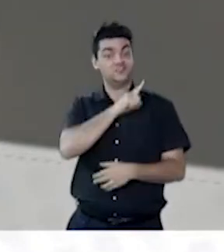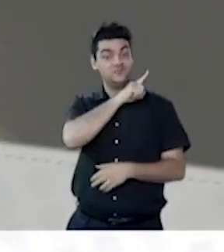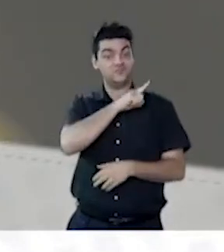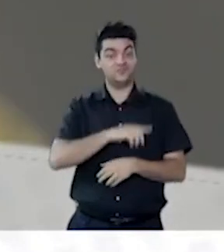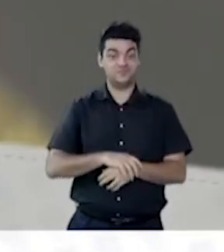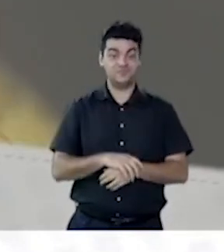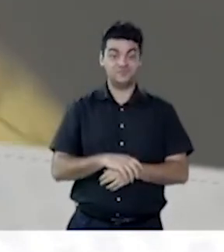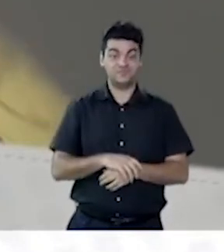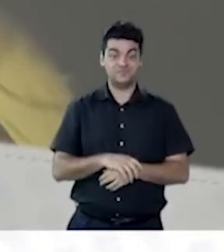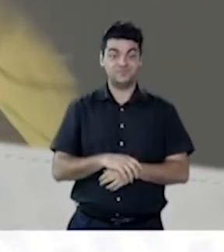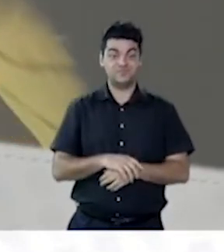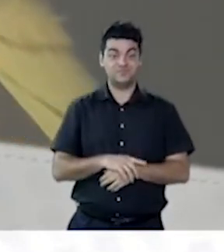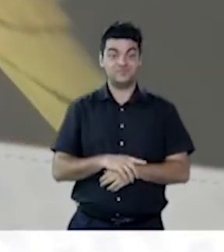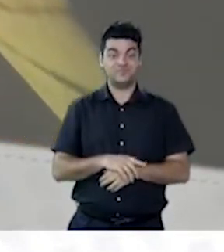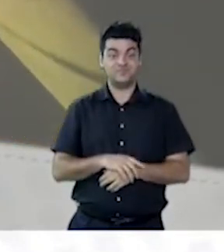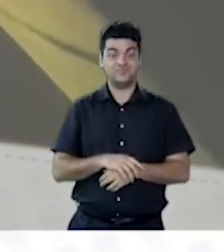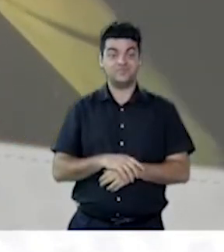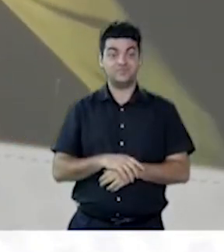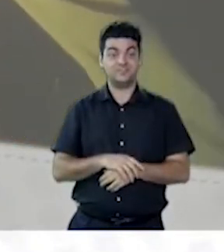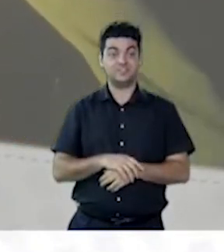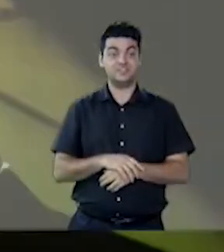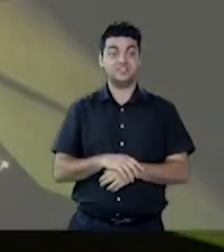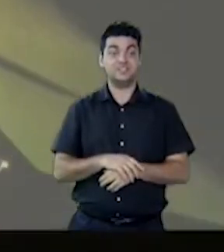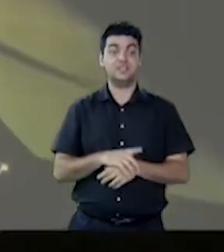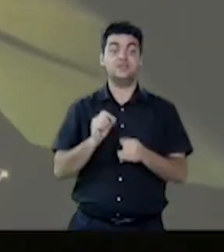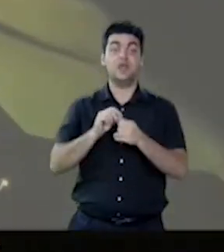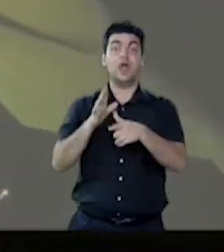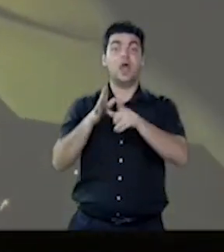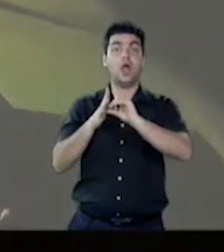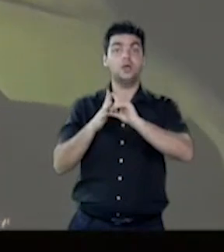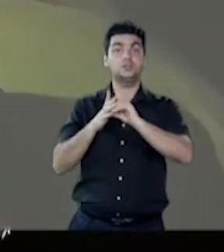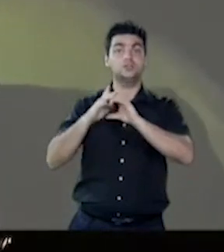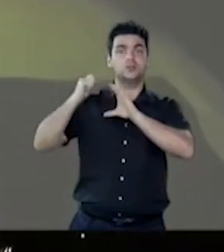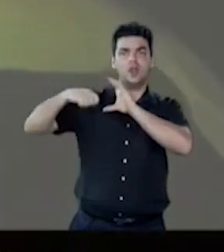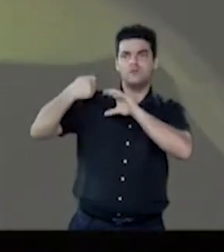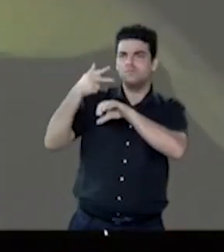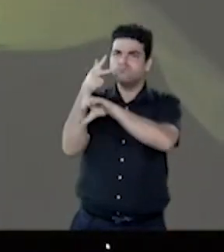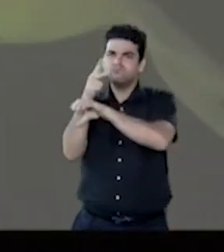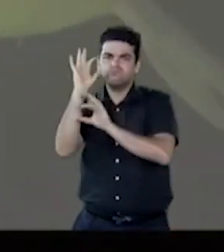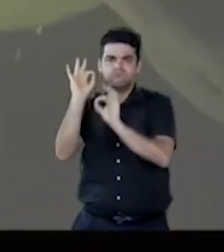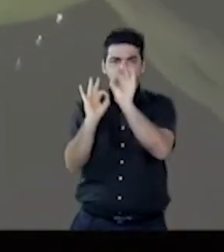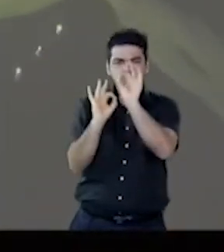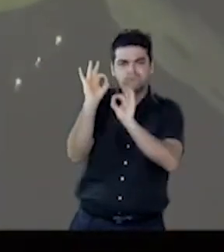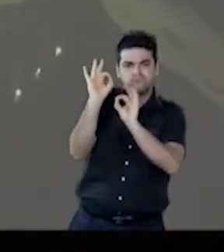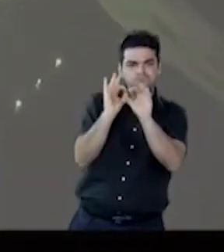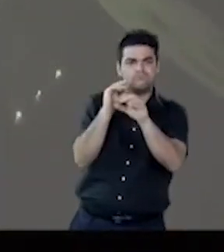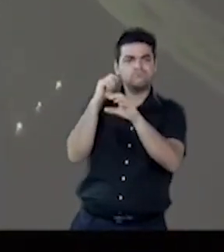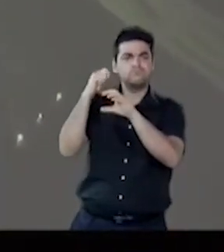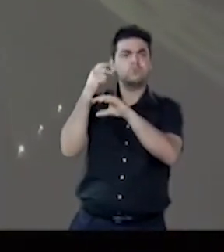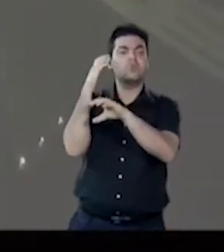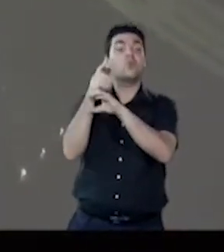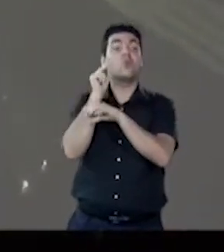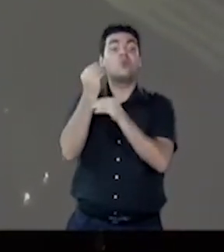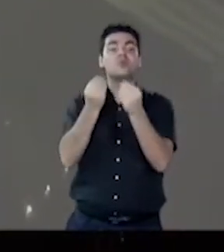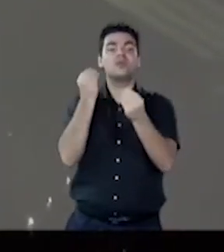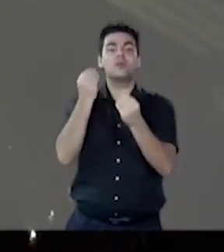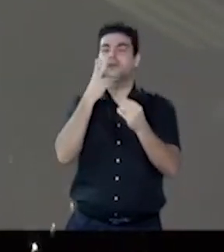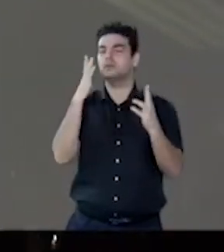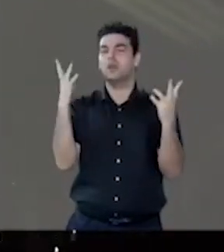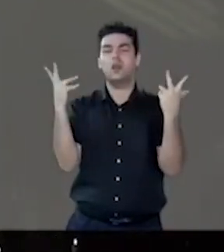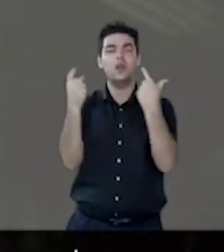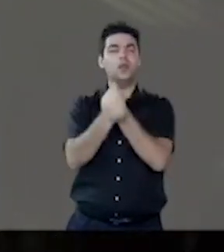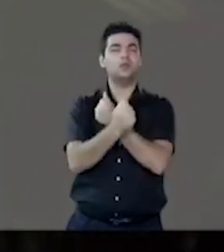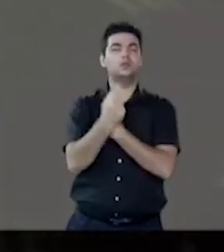agora temos imagens que foram gentilmente pré-gravadas que mostram esta maravilha do mundo